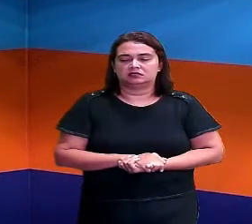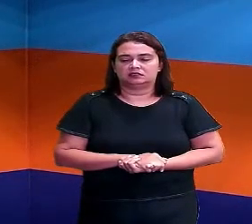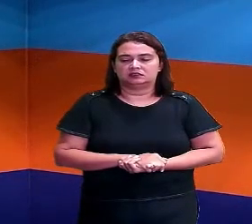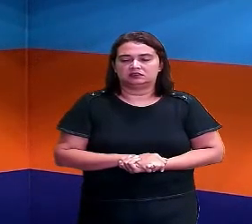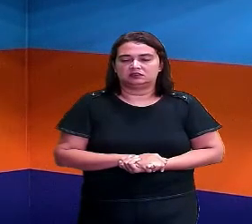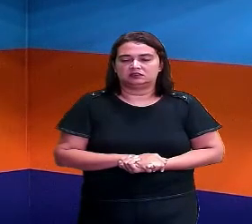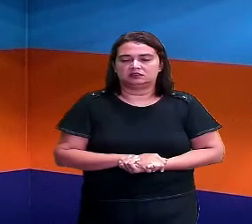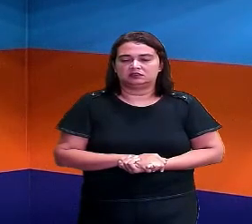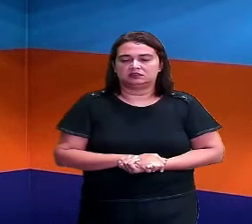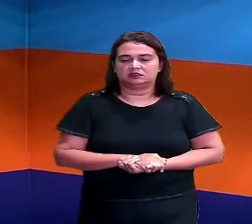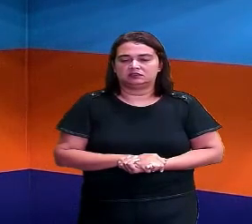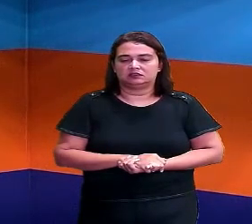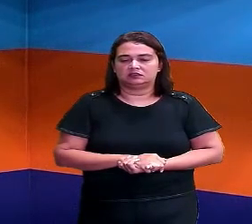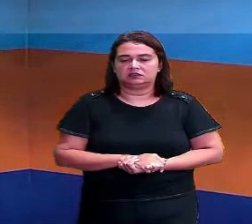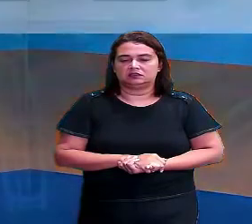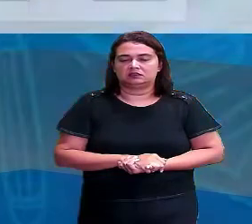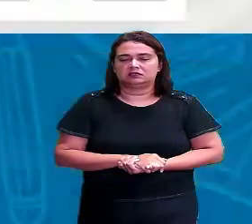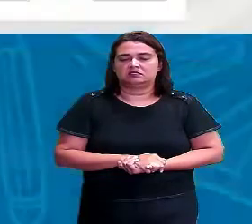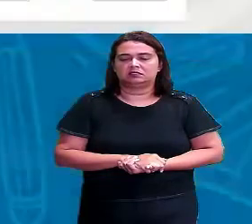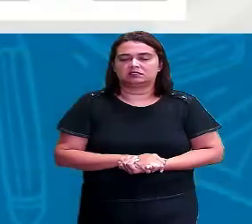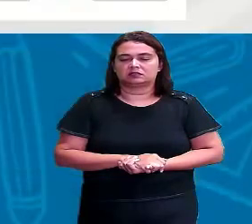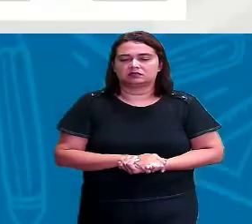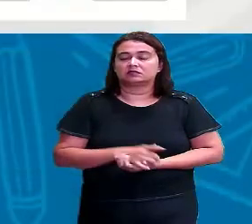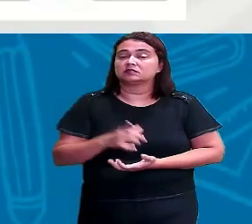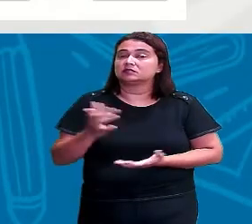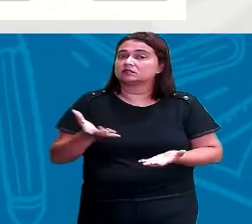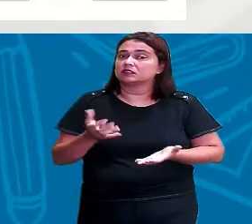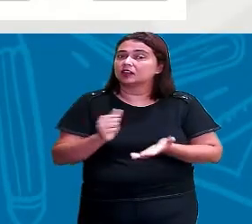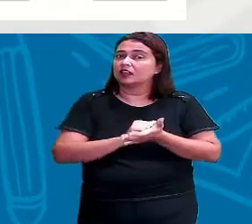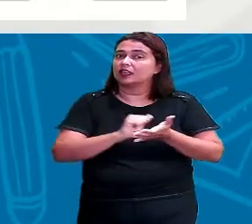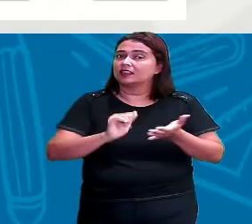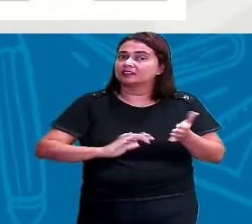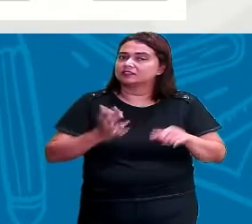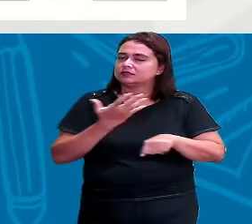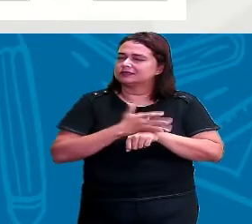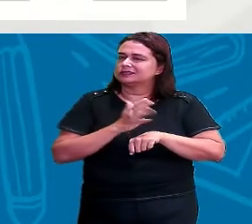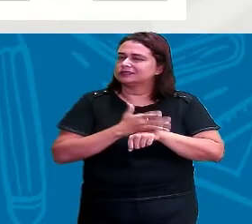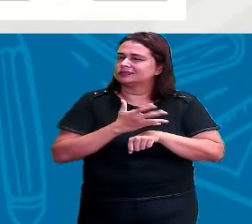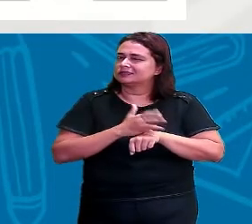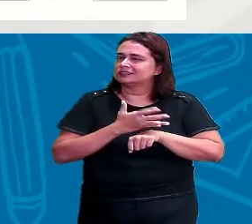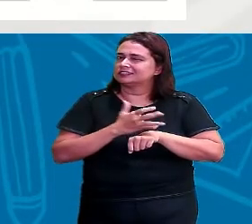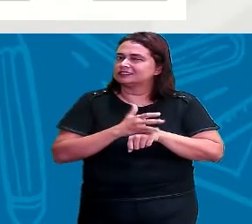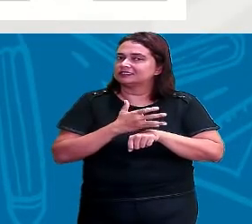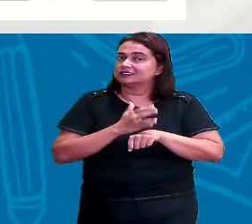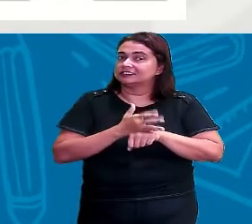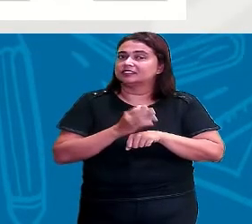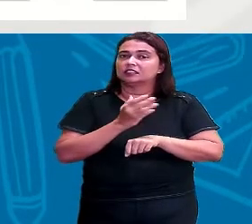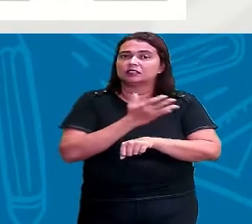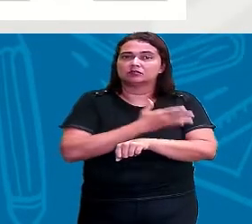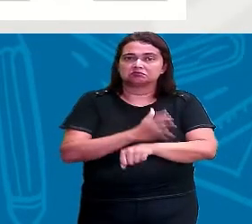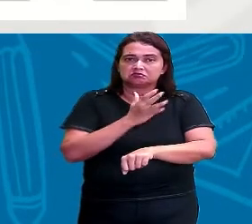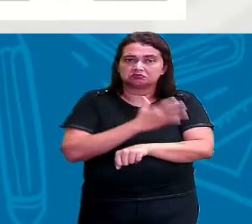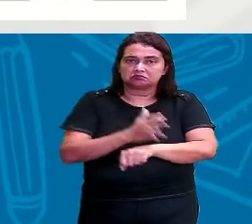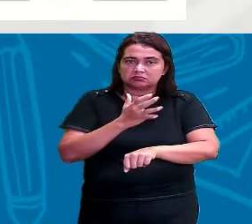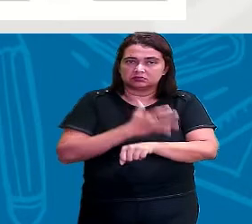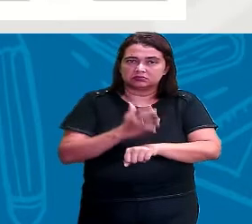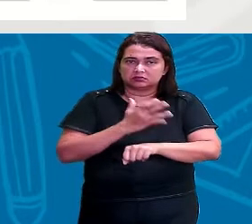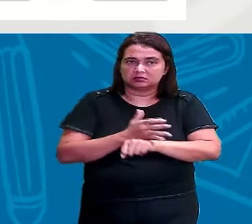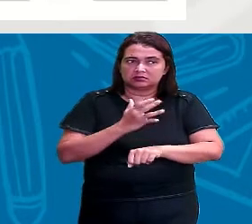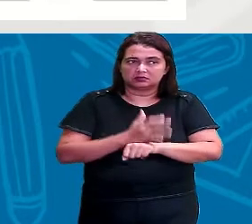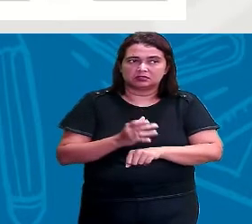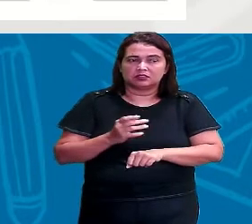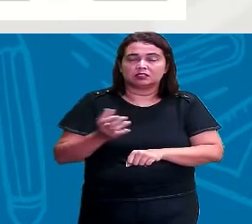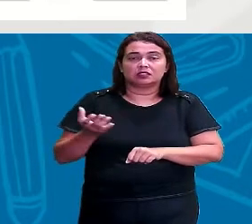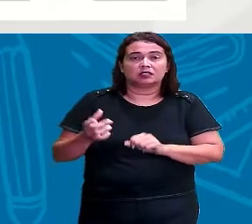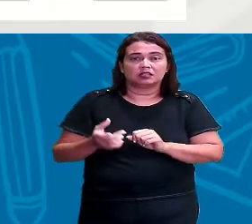E aqui a gente tem uma atividade para a gente treinar, né? Aquela ali foi um aquecimento. A